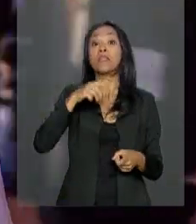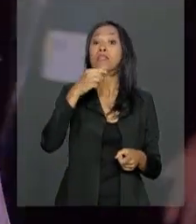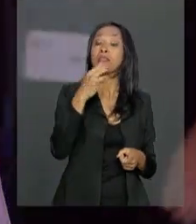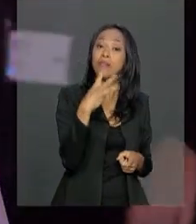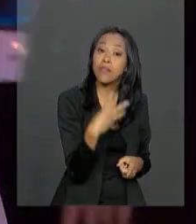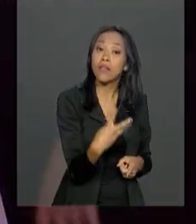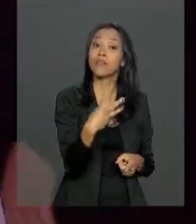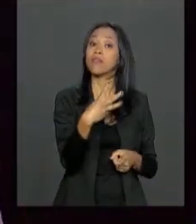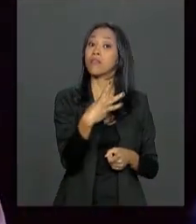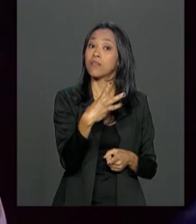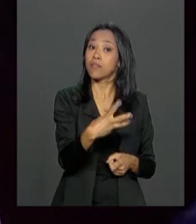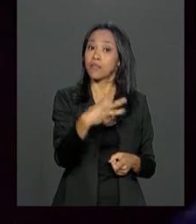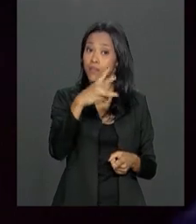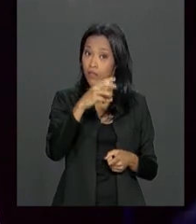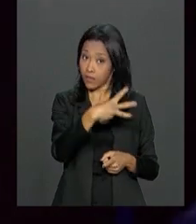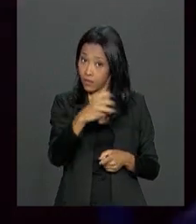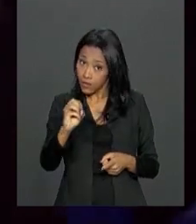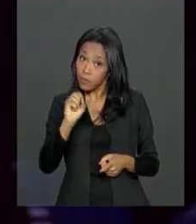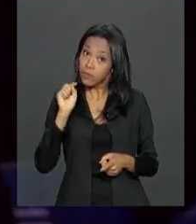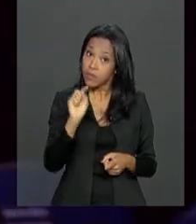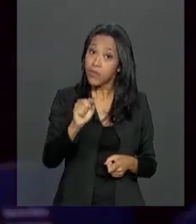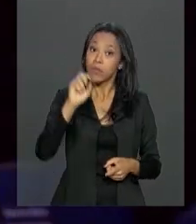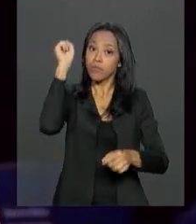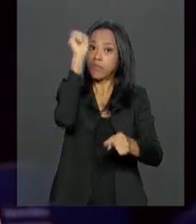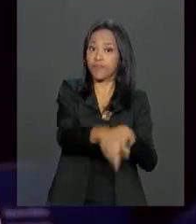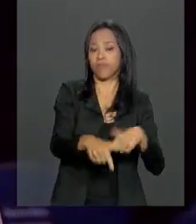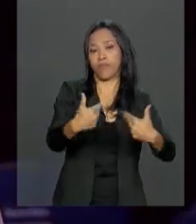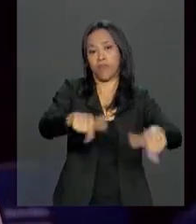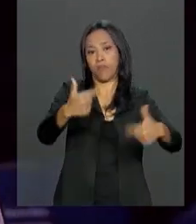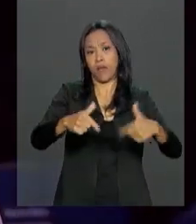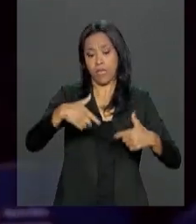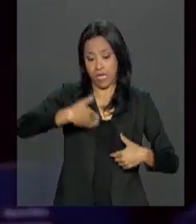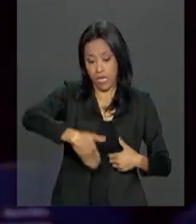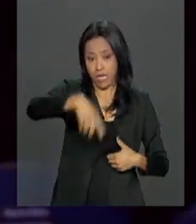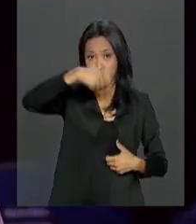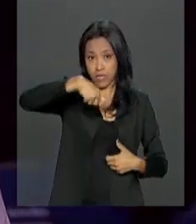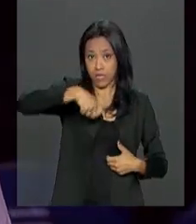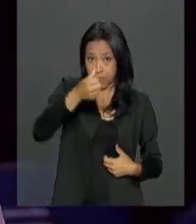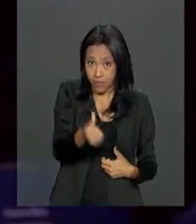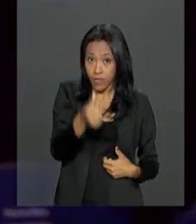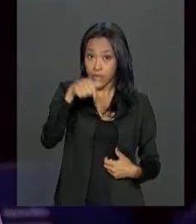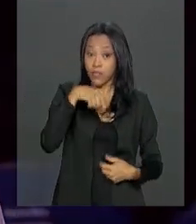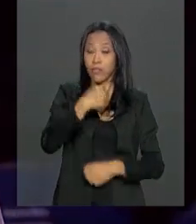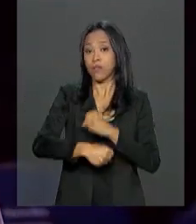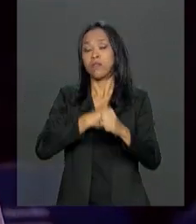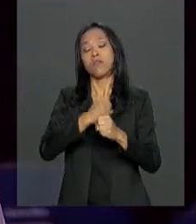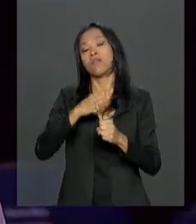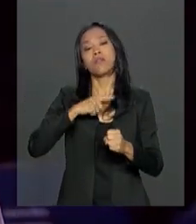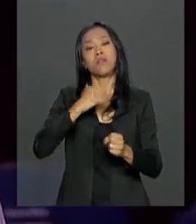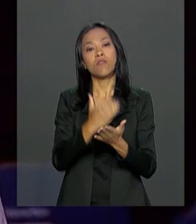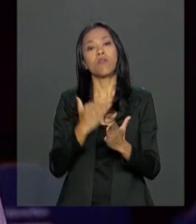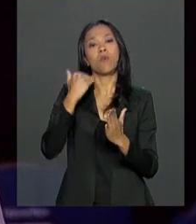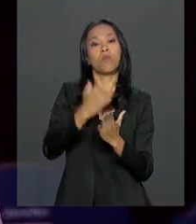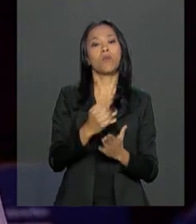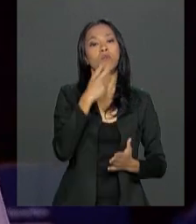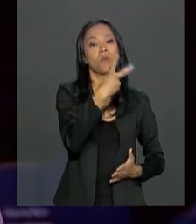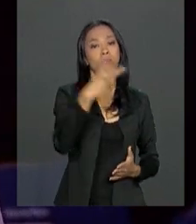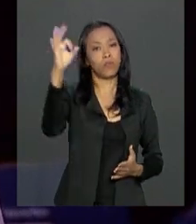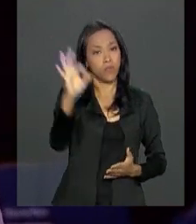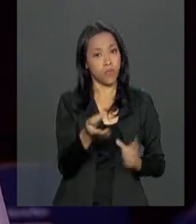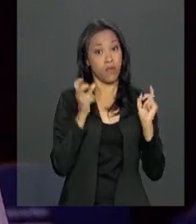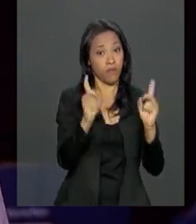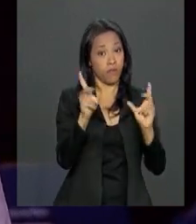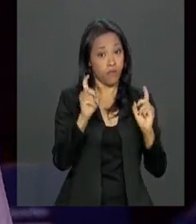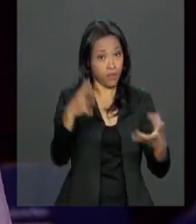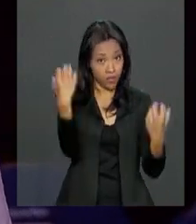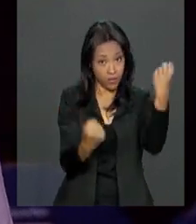mil empregos diretamente e nos seis primeiros meses deste ano houve um aumento de 12% no número de venda de veículos aqui